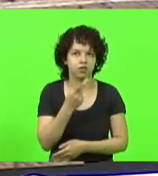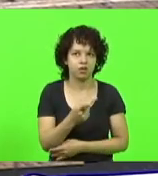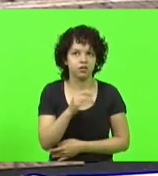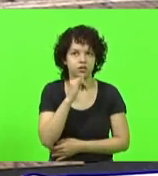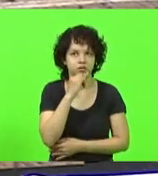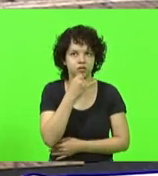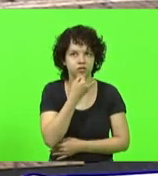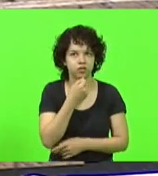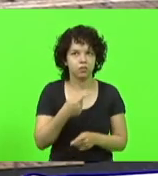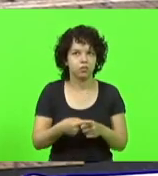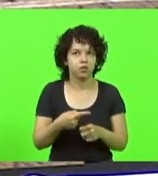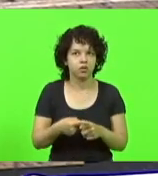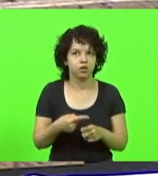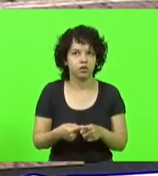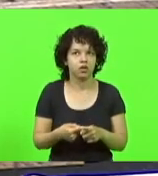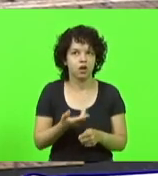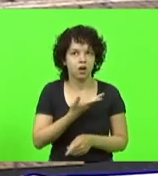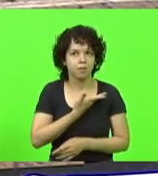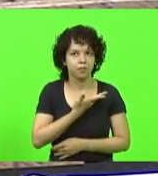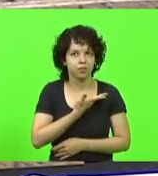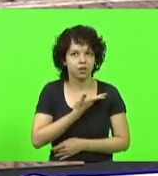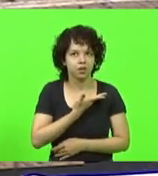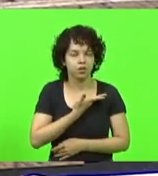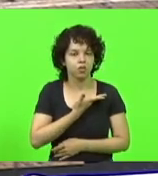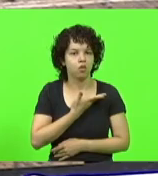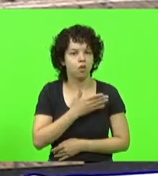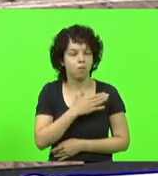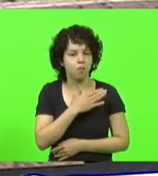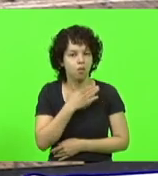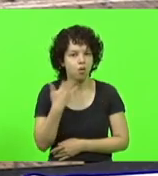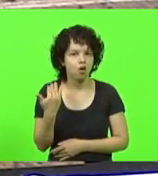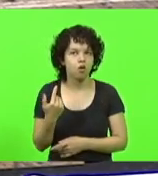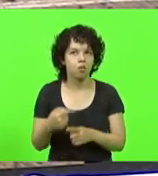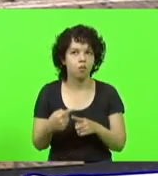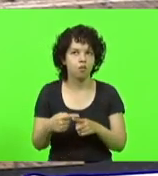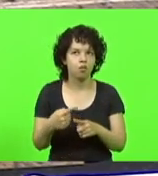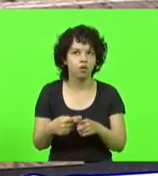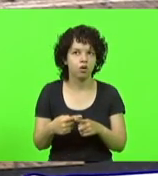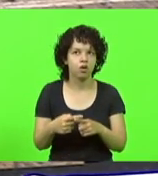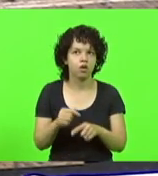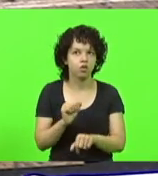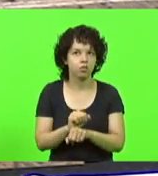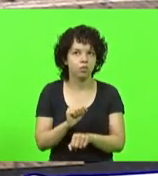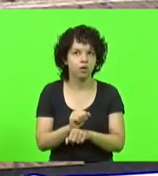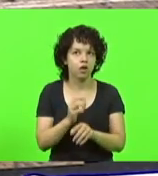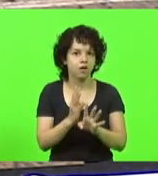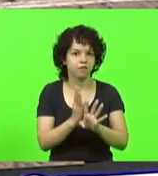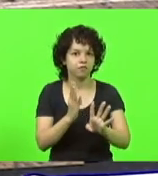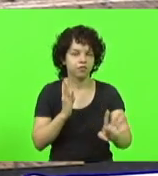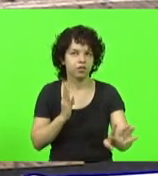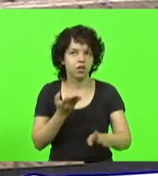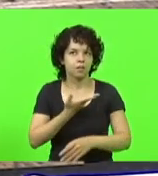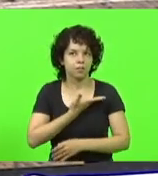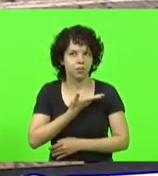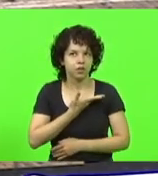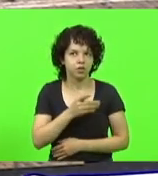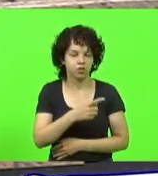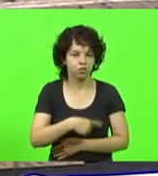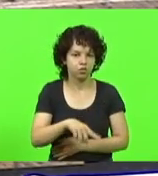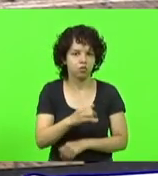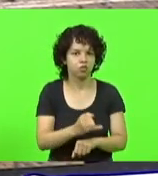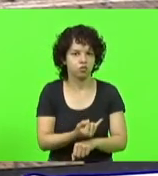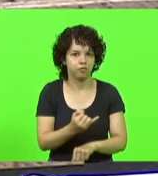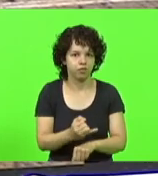isso, porque eu perdi um grande amigo meu aguardando uma cirurgia a questão de um mês e meio, dois meses atrás. Um amigo, um colega nosso de Joinville,